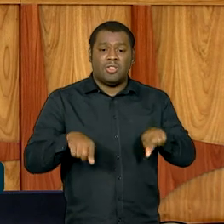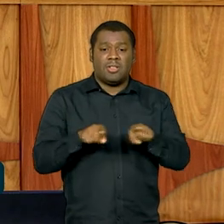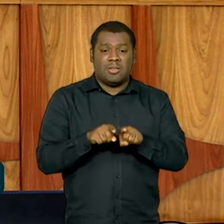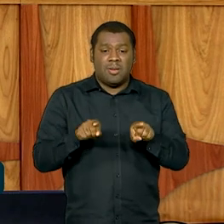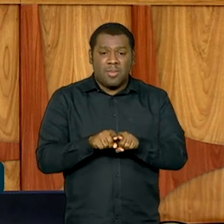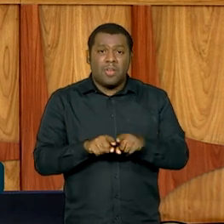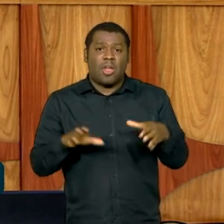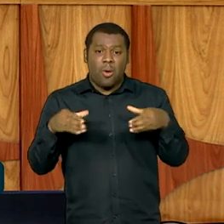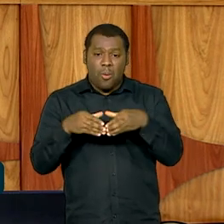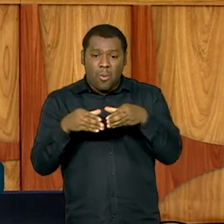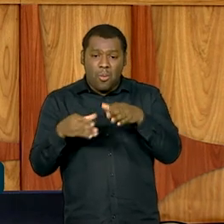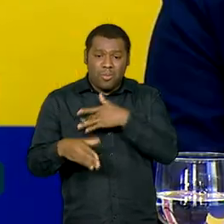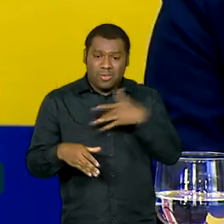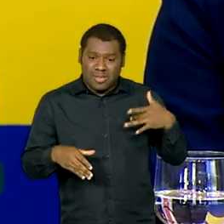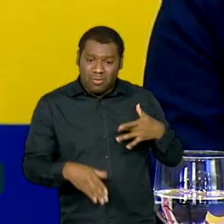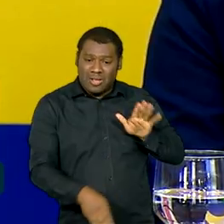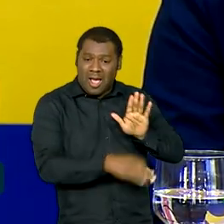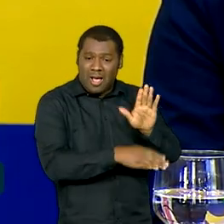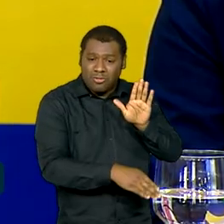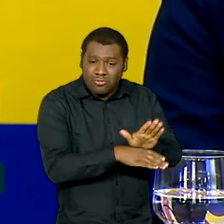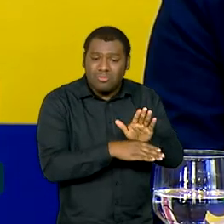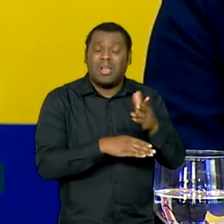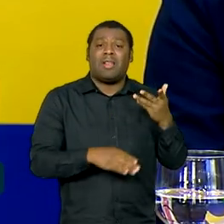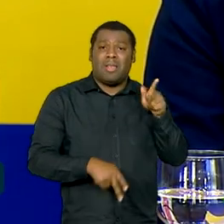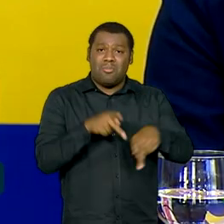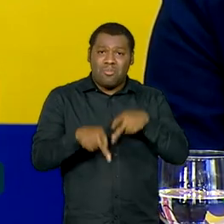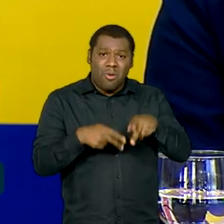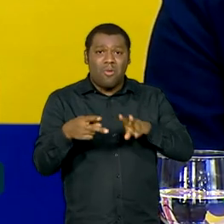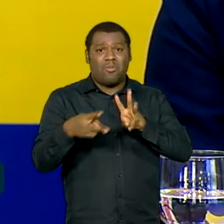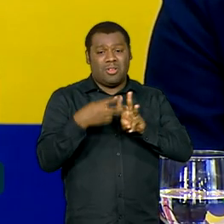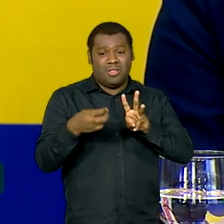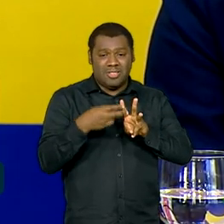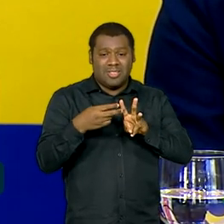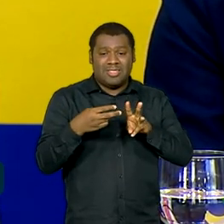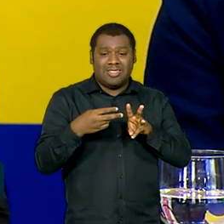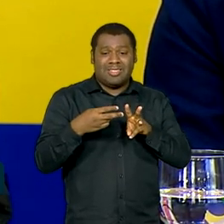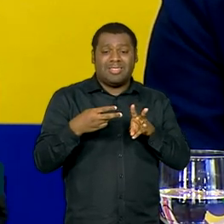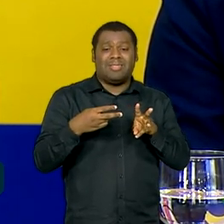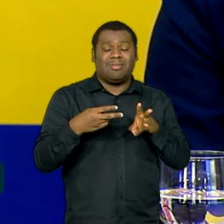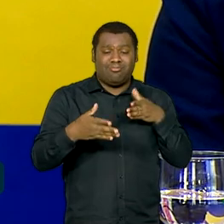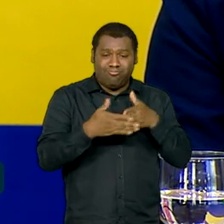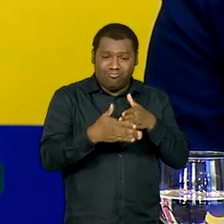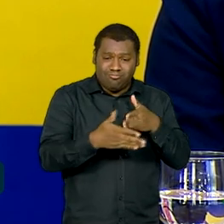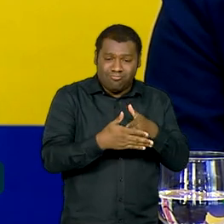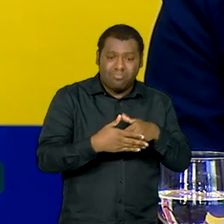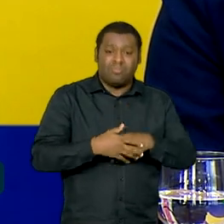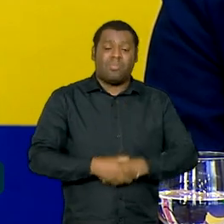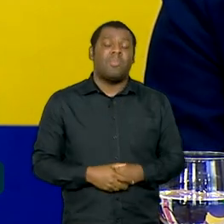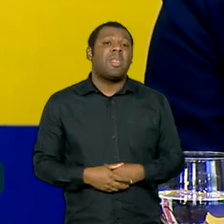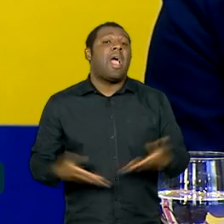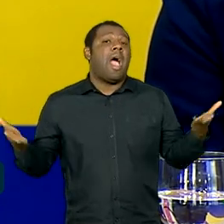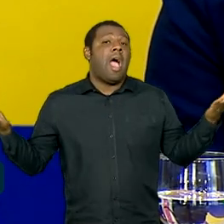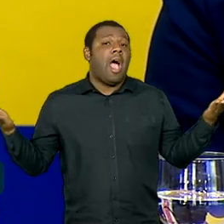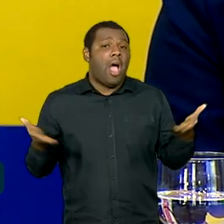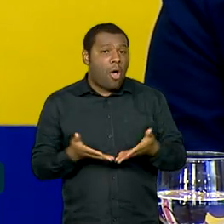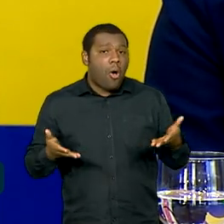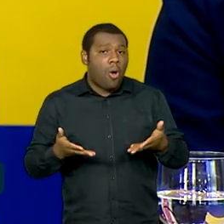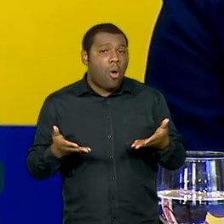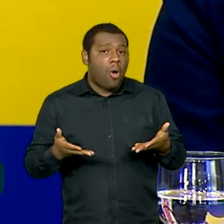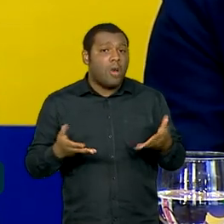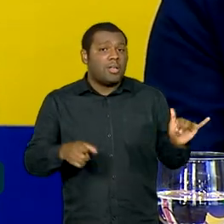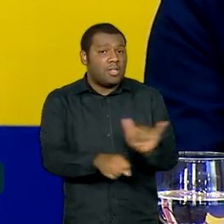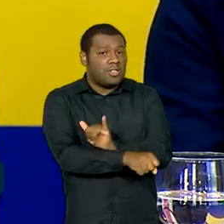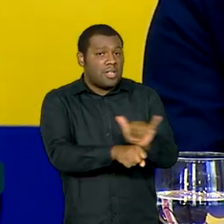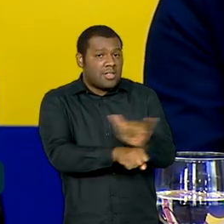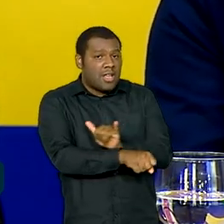saúde chegassem ali. Então, agora a gente sai desse estado de ações emergenciais